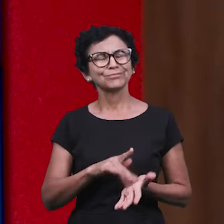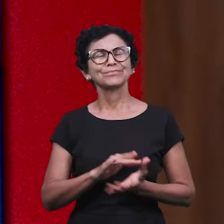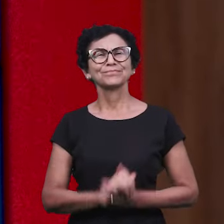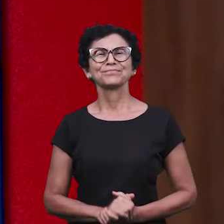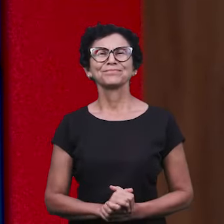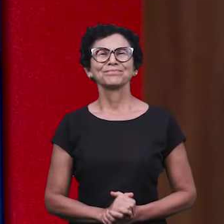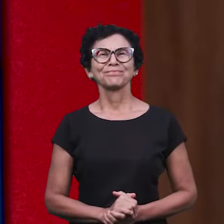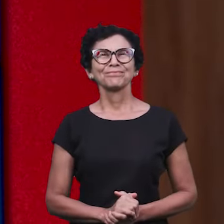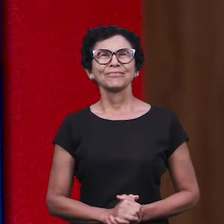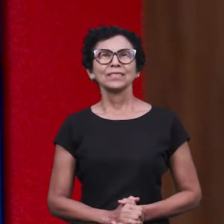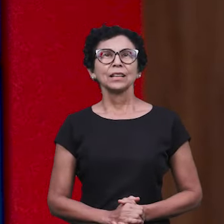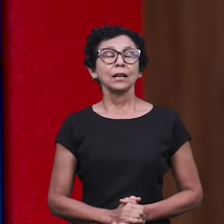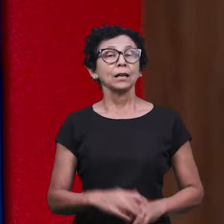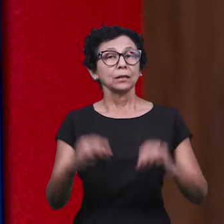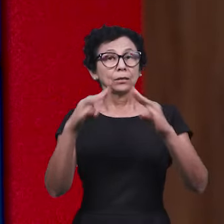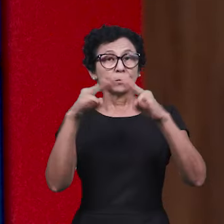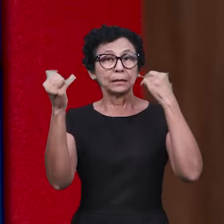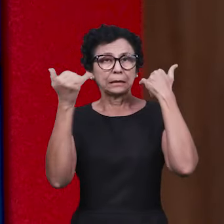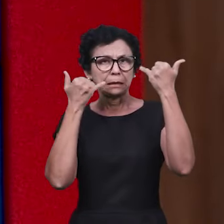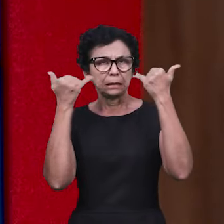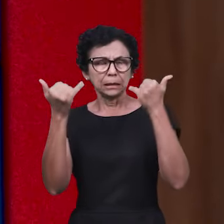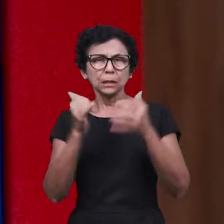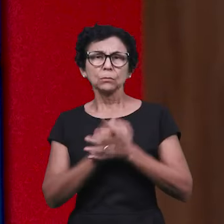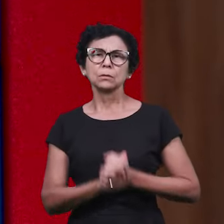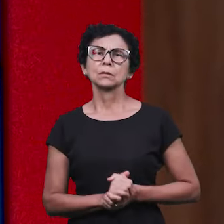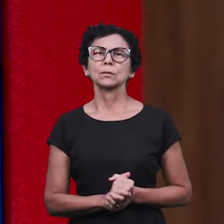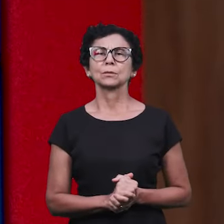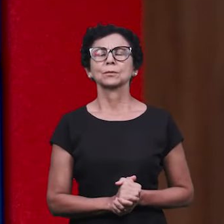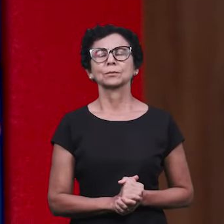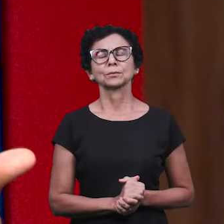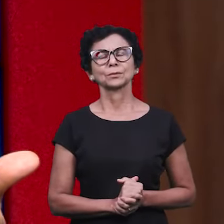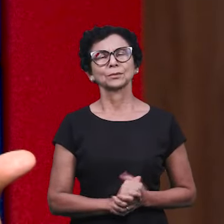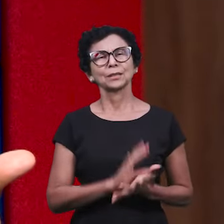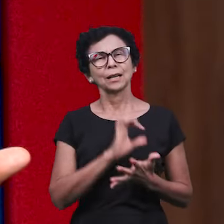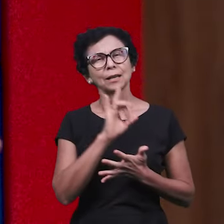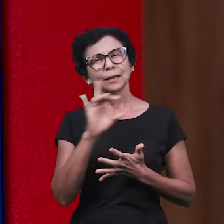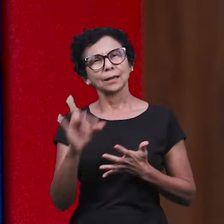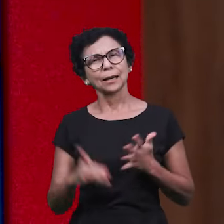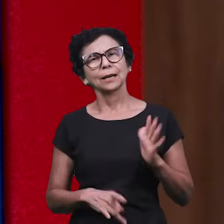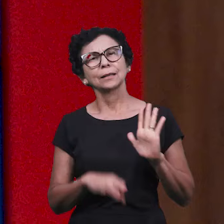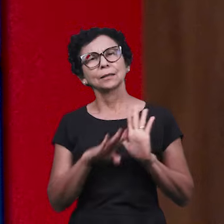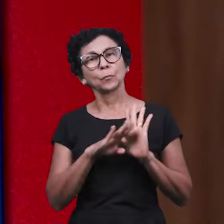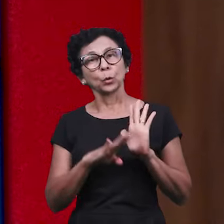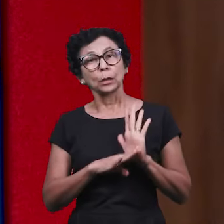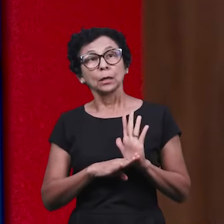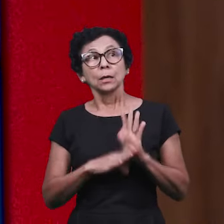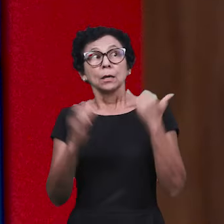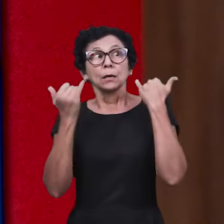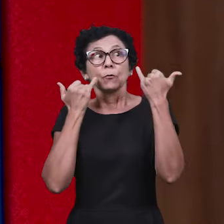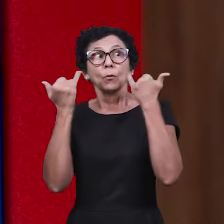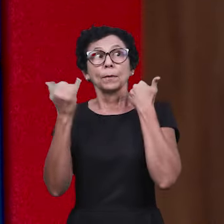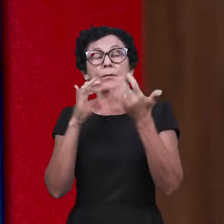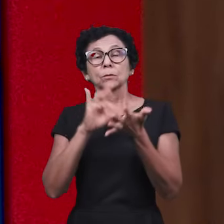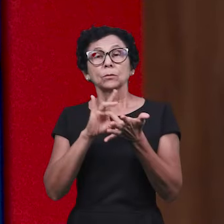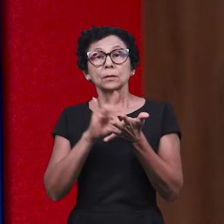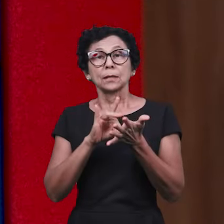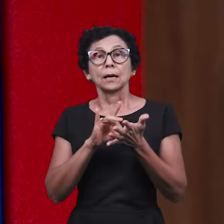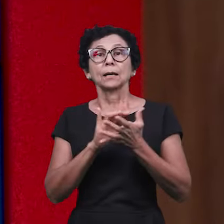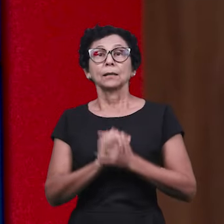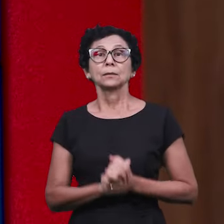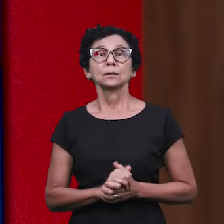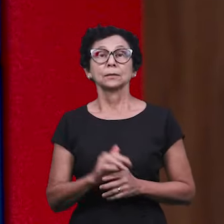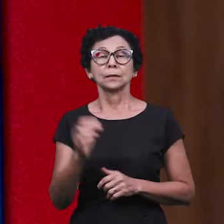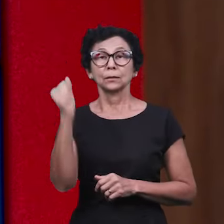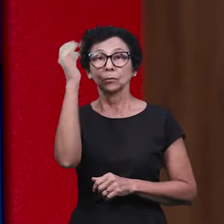você já sabe, aqui no Manaim News, cada edição você fica super bem informado com as notícias do Brasil e também do